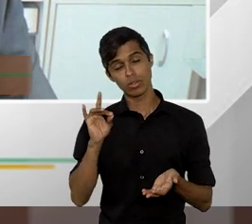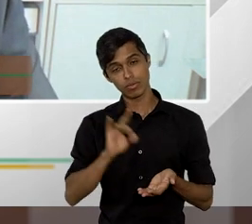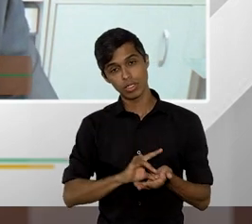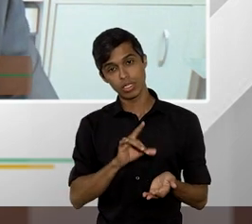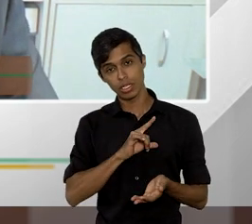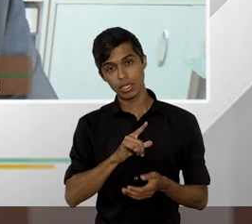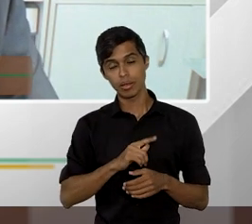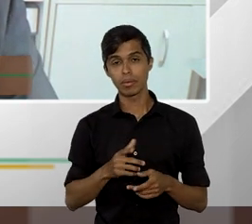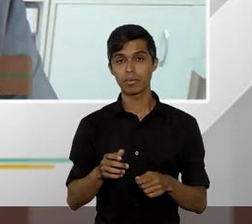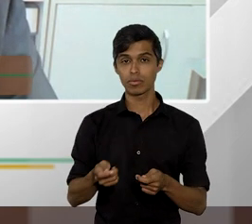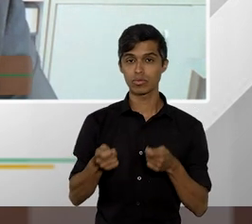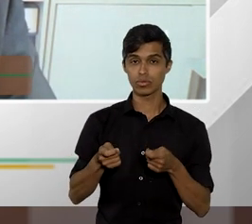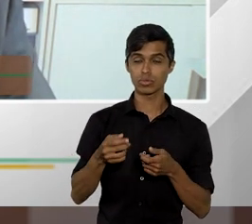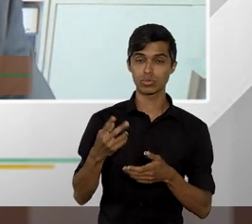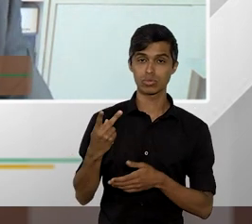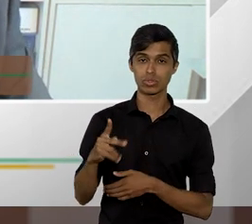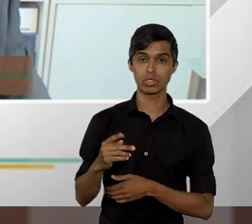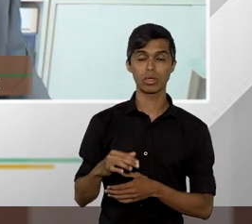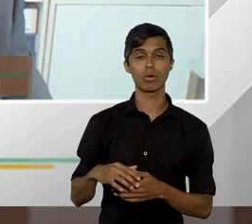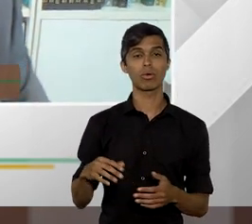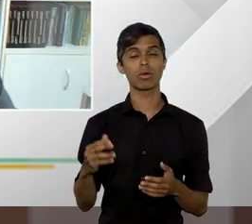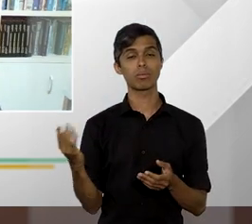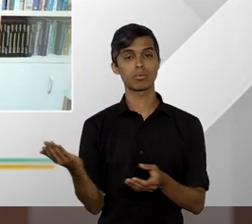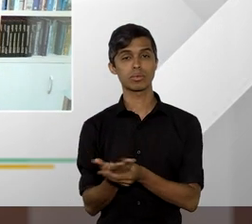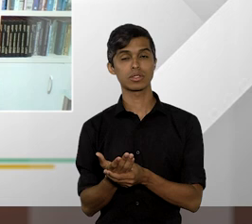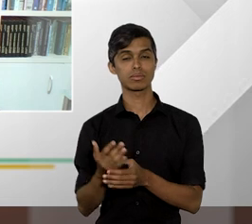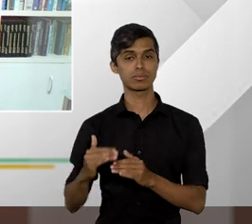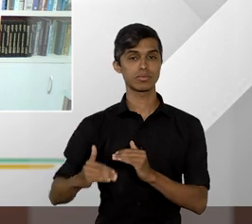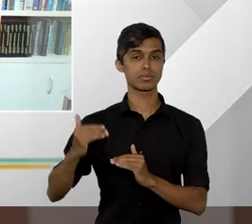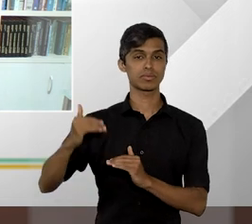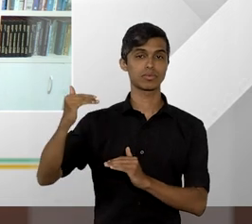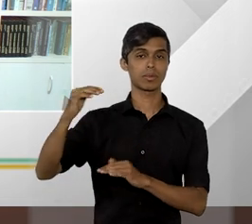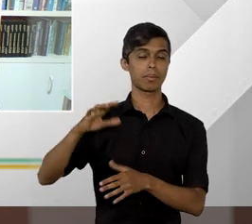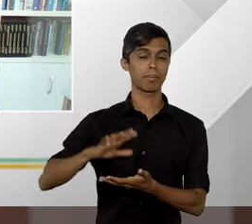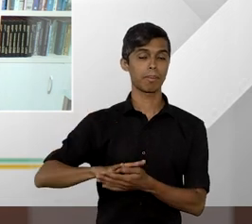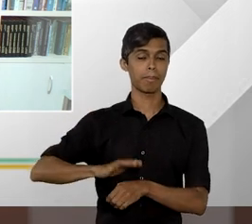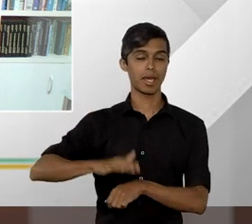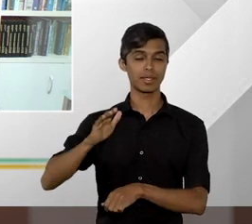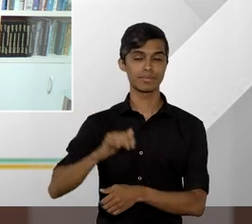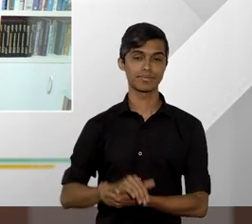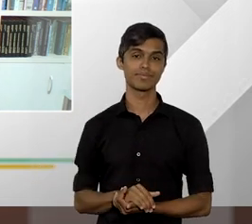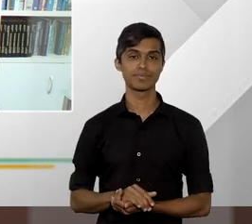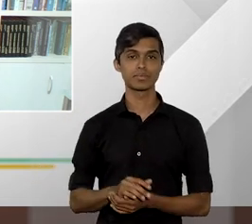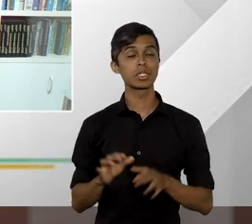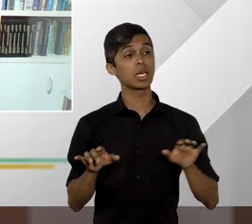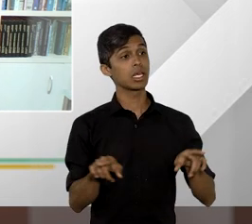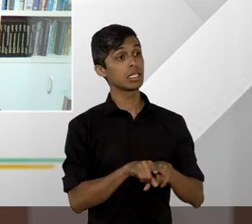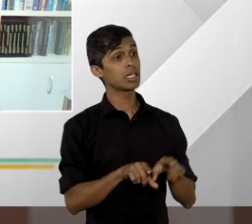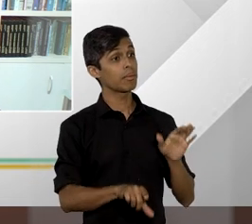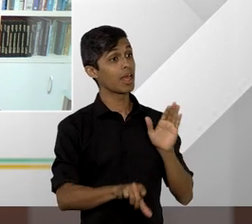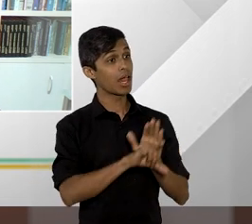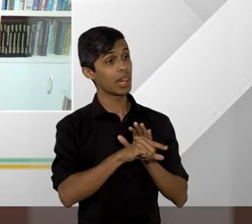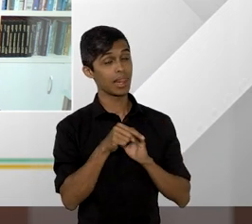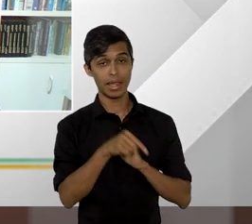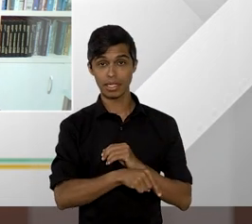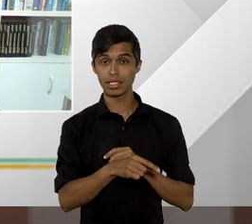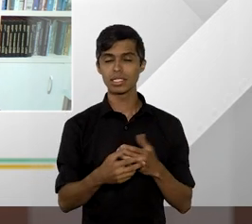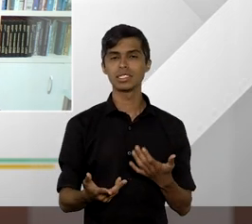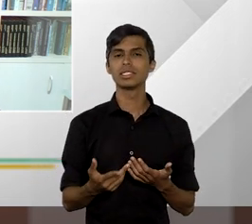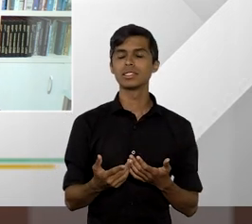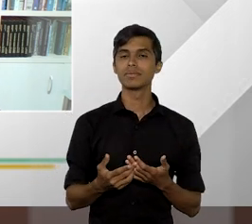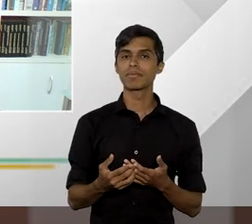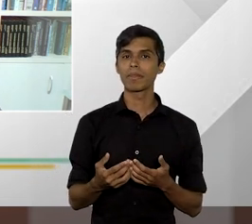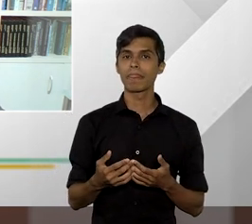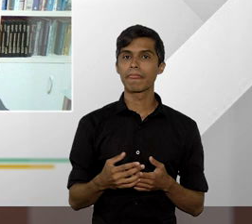governança do seu acervo e a gente espera muito né Fátima que a própria lei resolva questões que